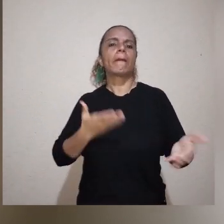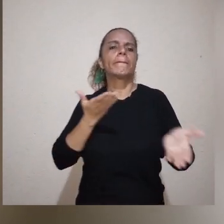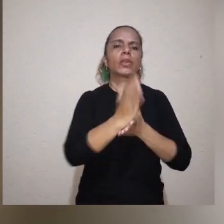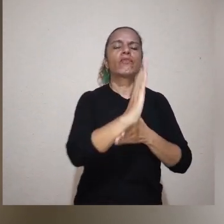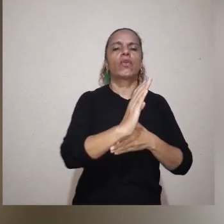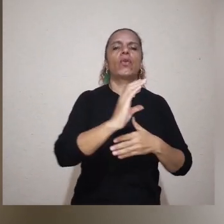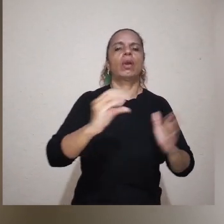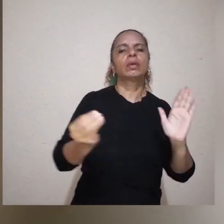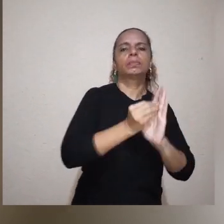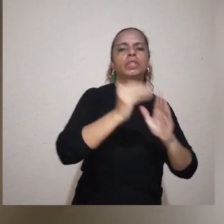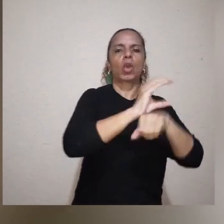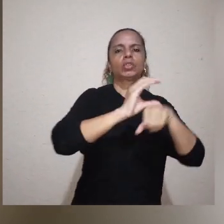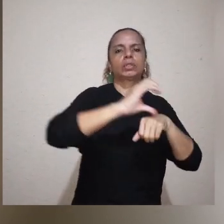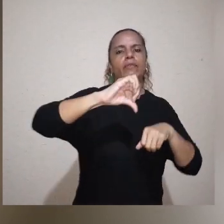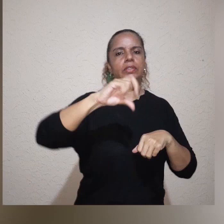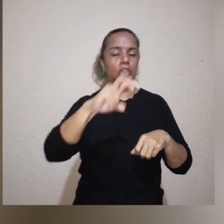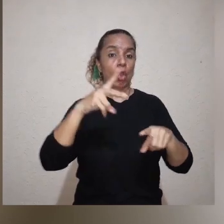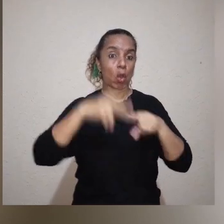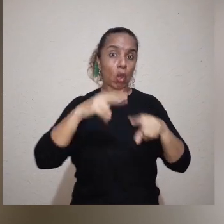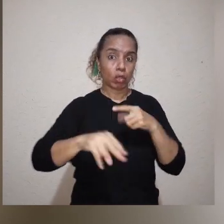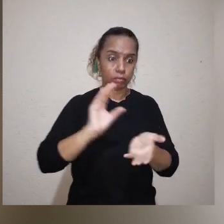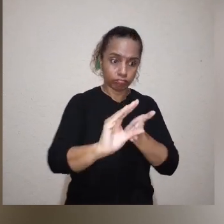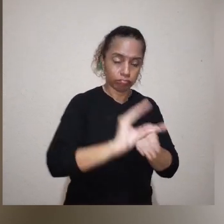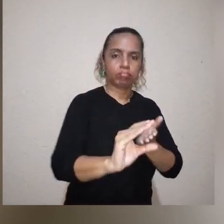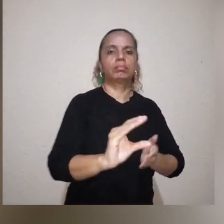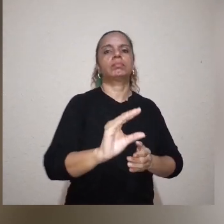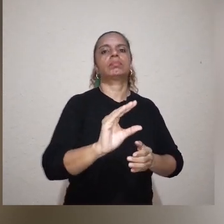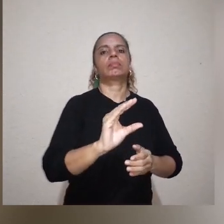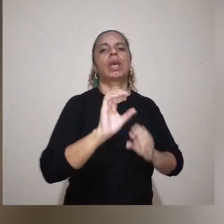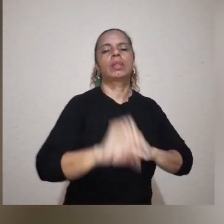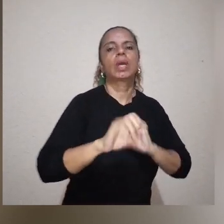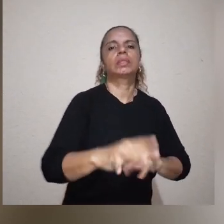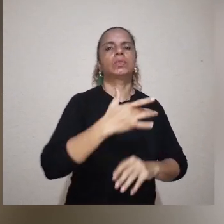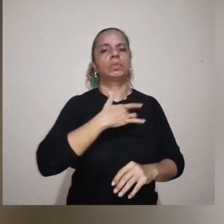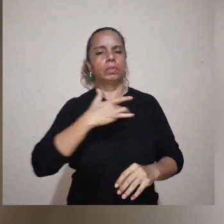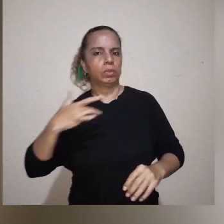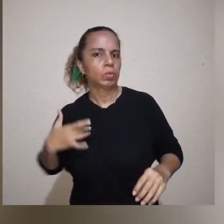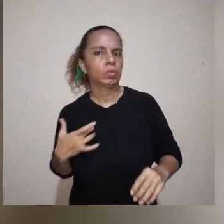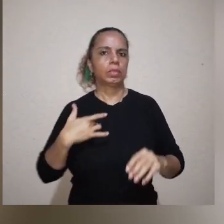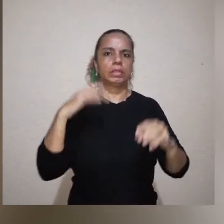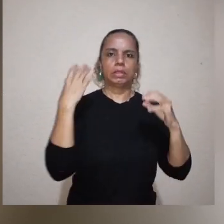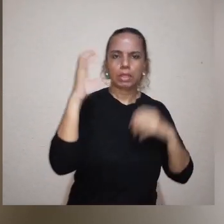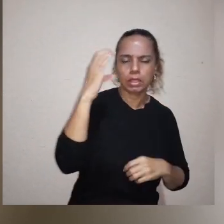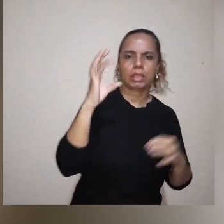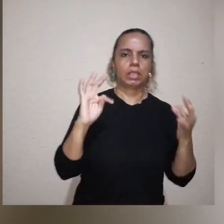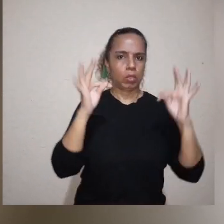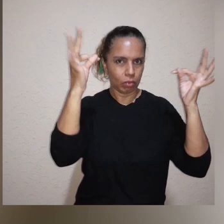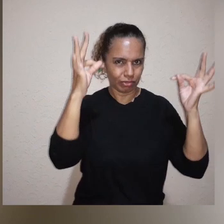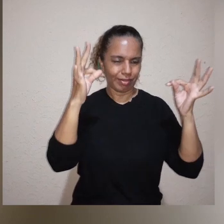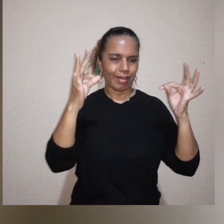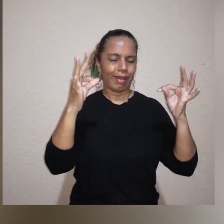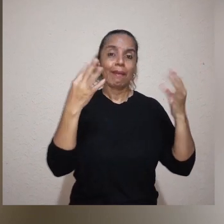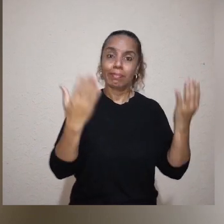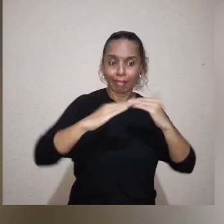cortou recursos da saúde, da educação, ciência, tecnologia, e os congelou por 20